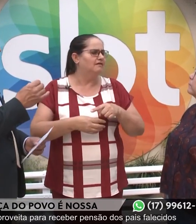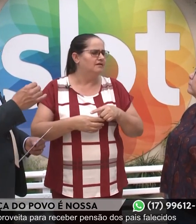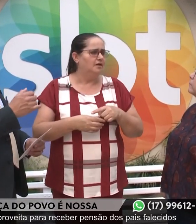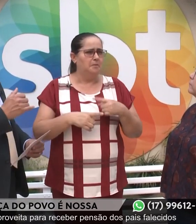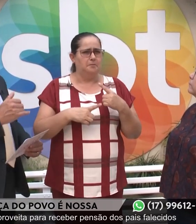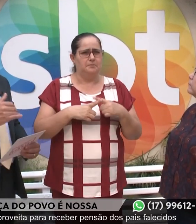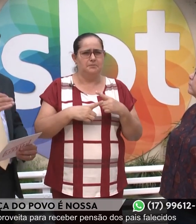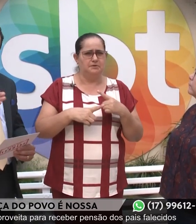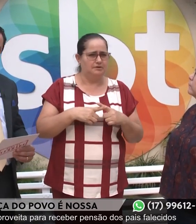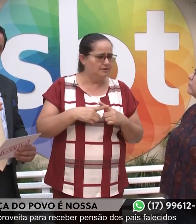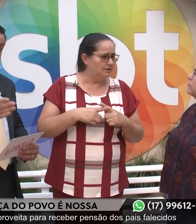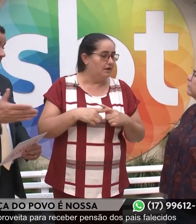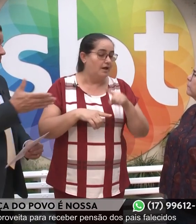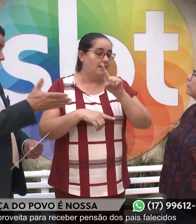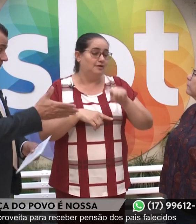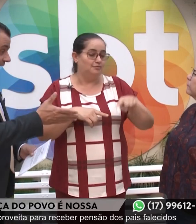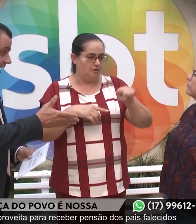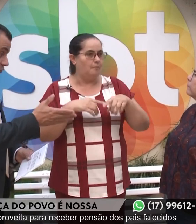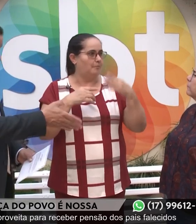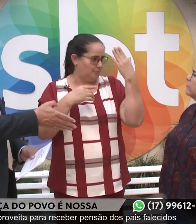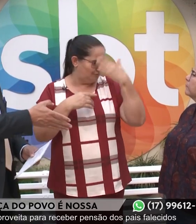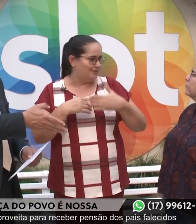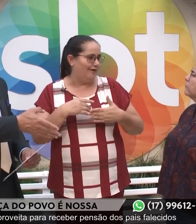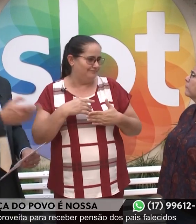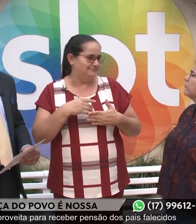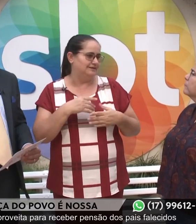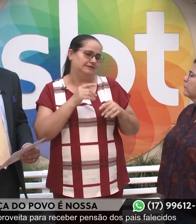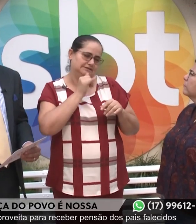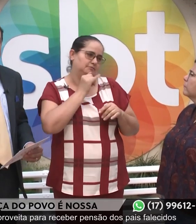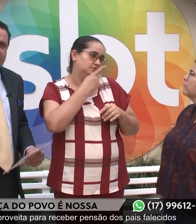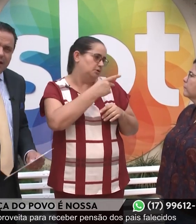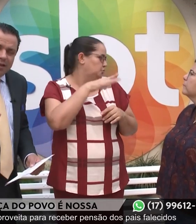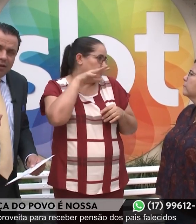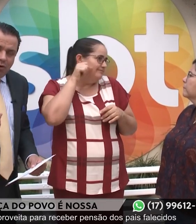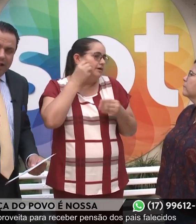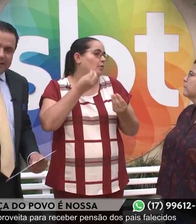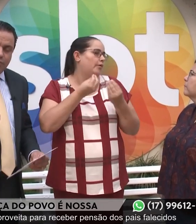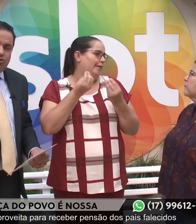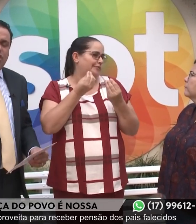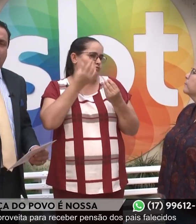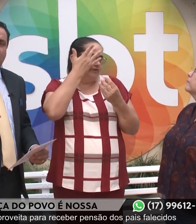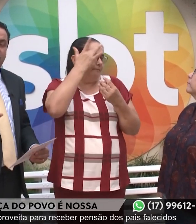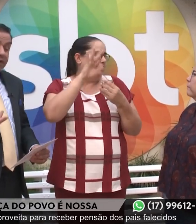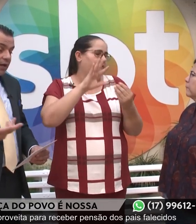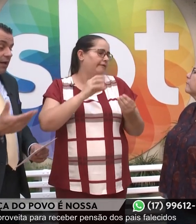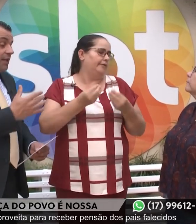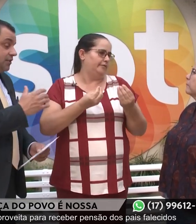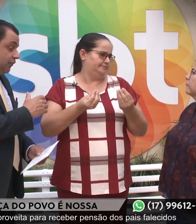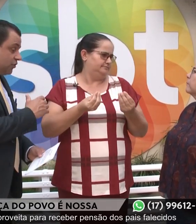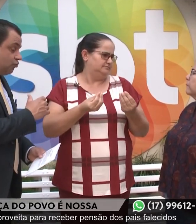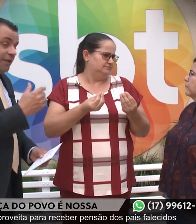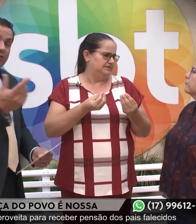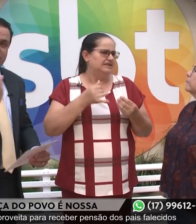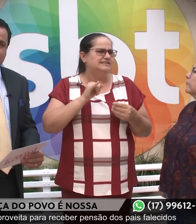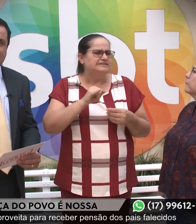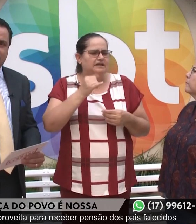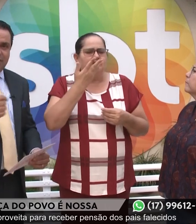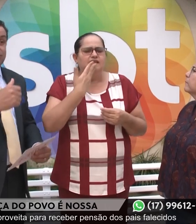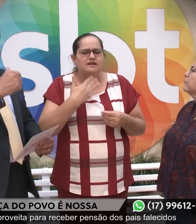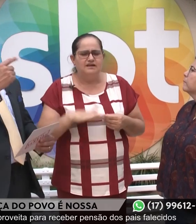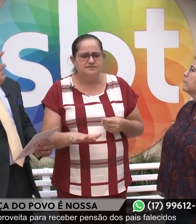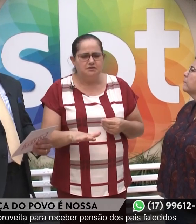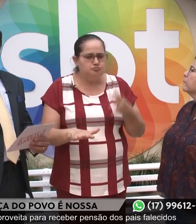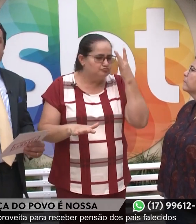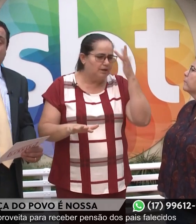porque na anulação você vai provar, no caso dela, ela não ouvia, corretamente, não tinha como ouvir. Se fosse um menor de